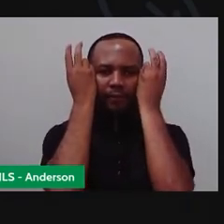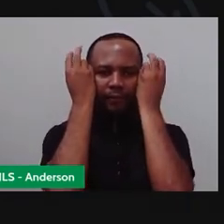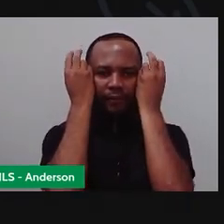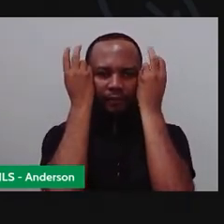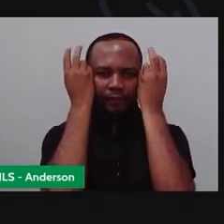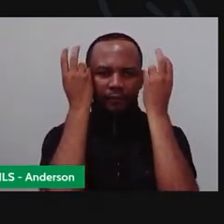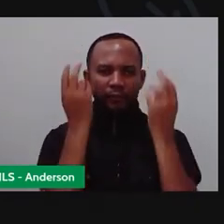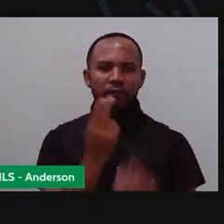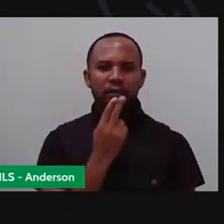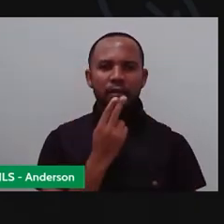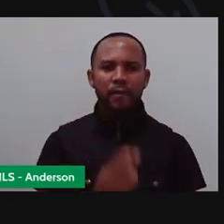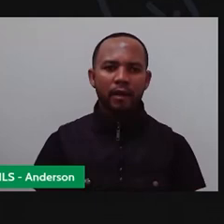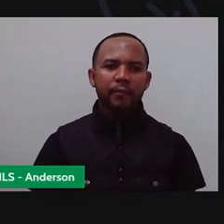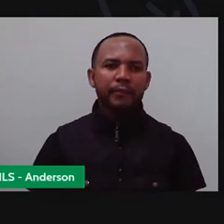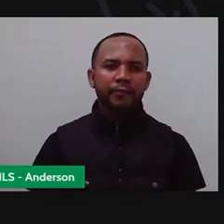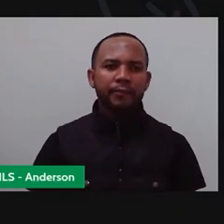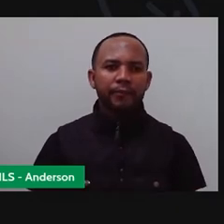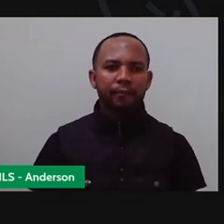Coelho.